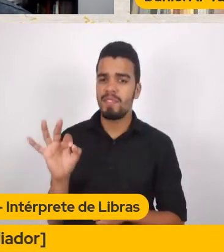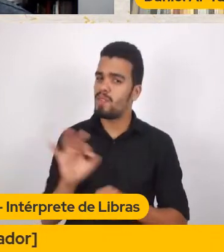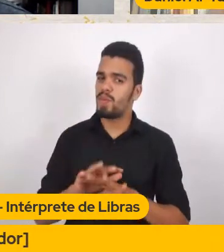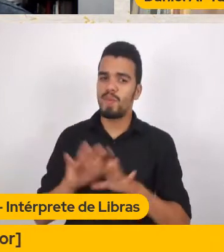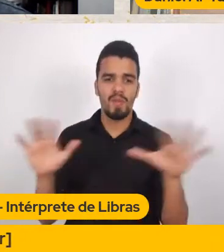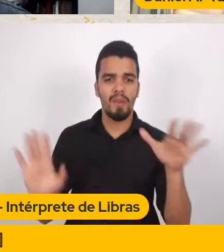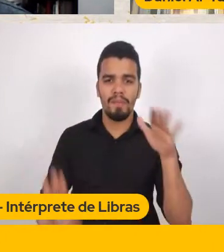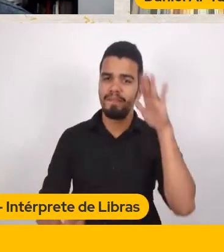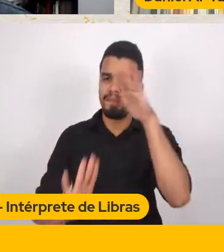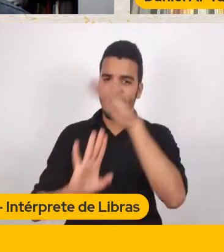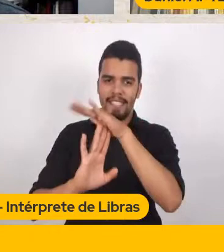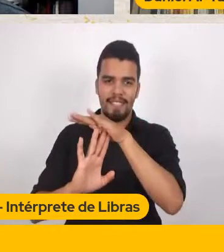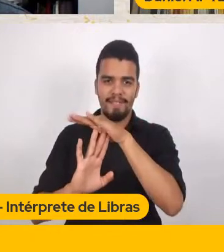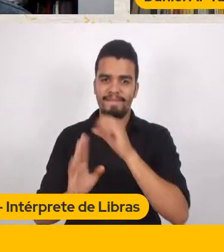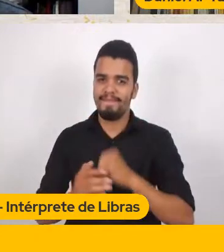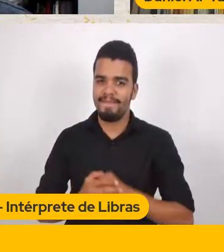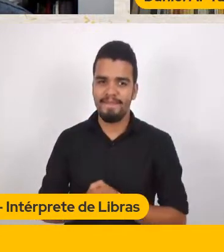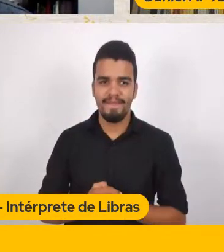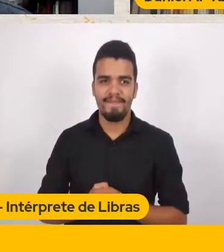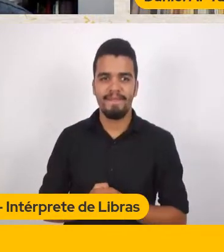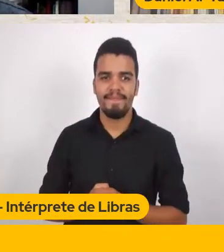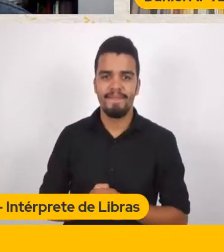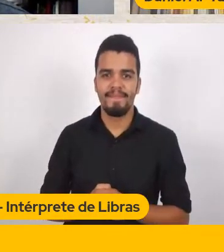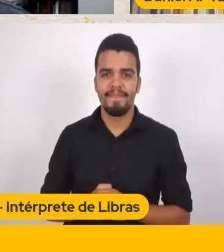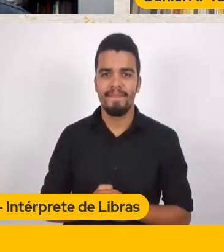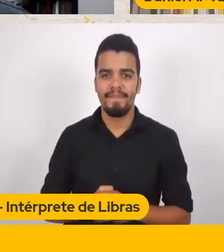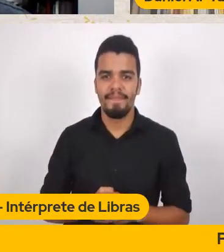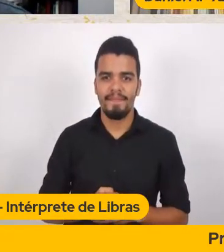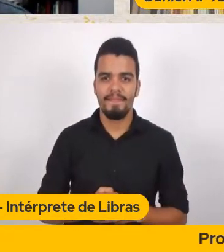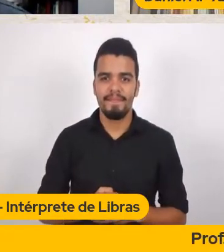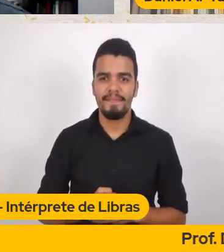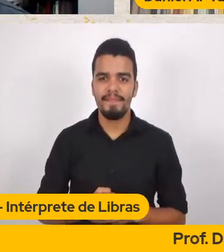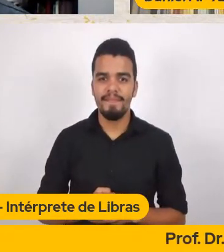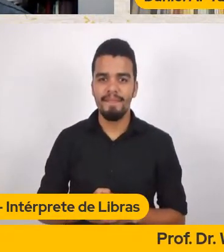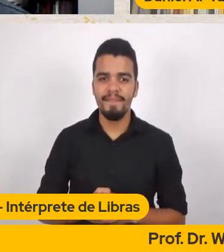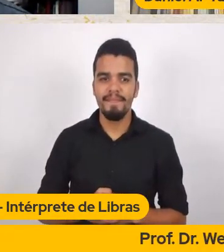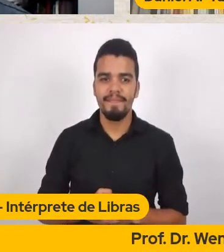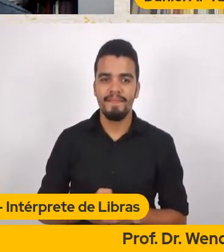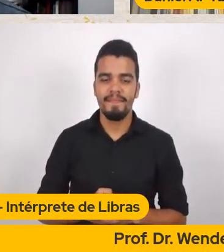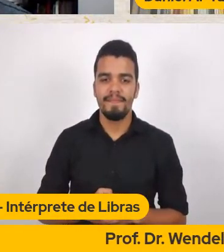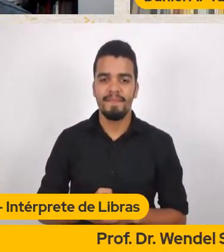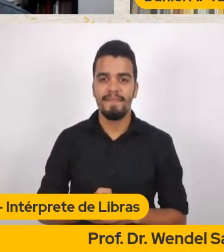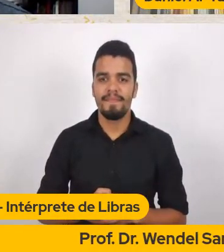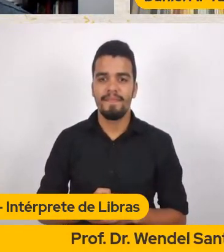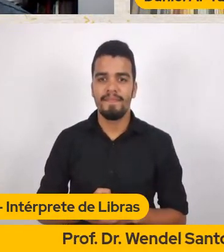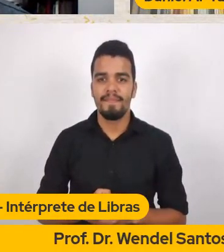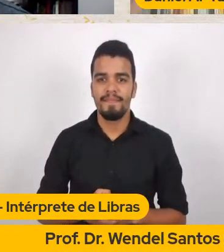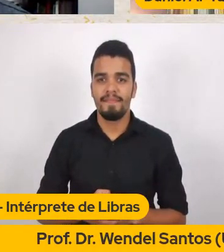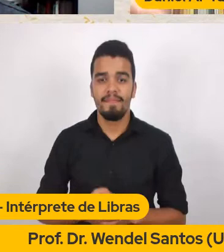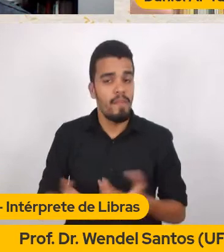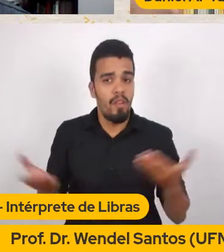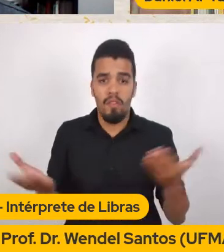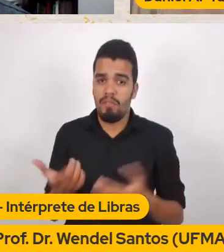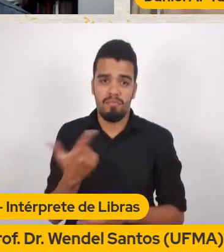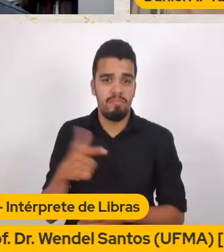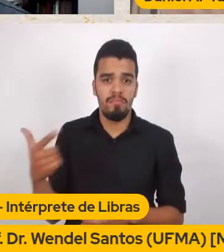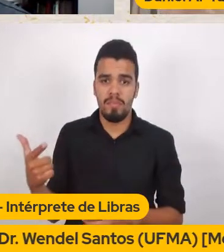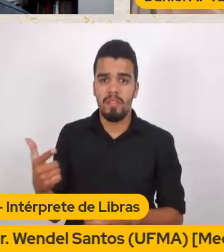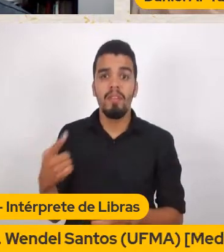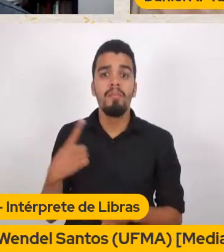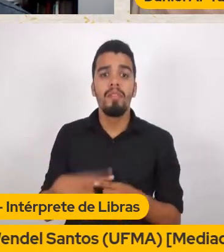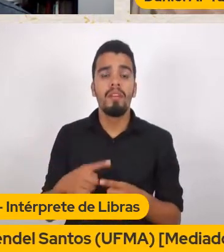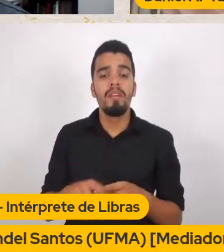Com perfil bem definido Né Com perfil bem definido Bem definido Agora não tem mais Não tem Se tu pensar Wendel